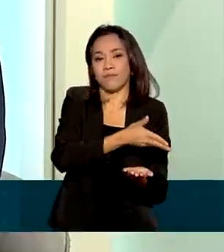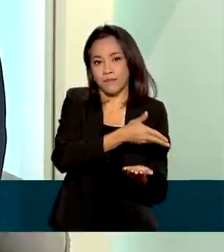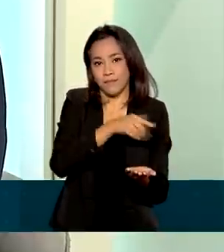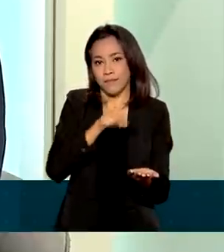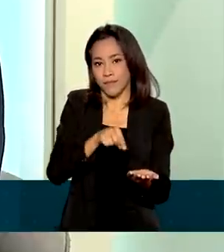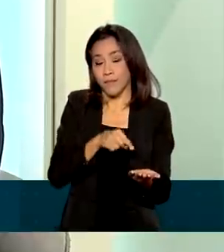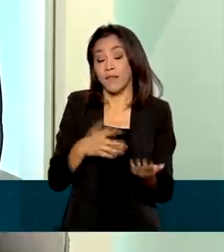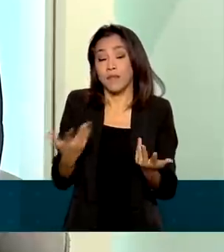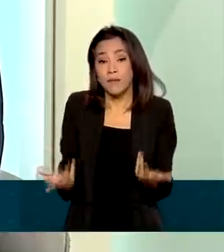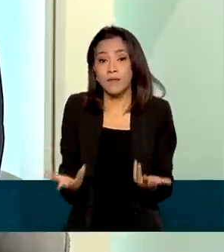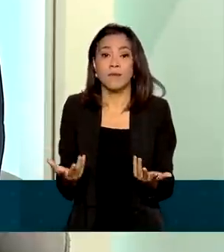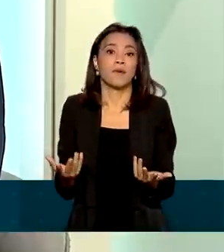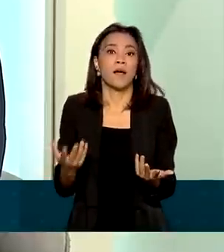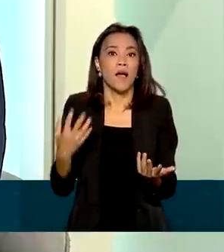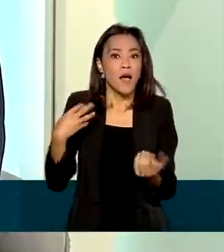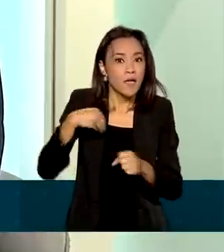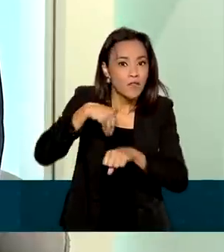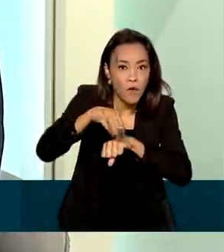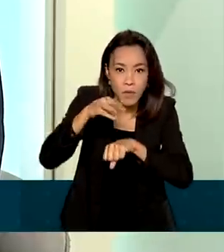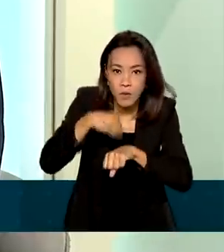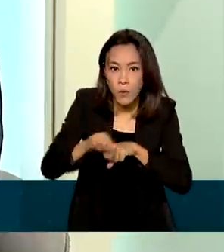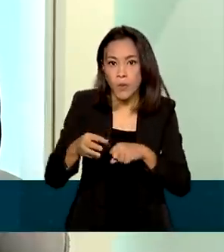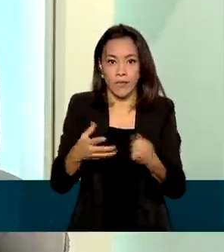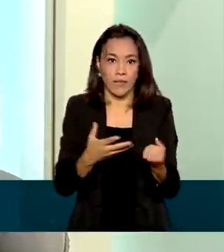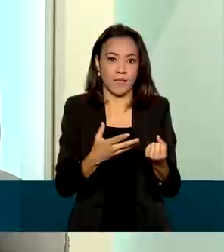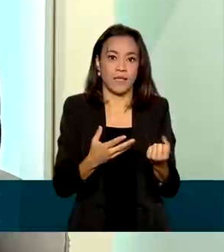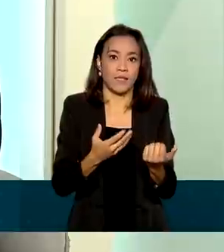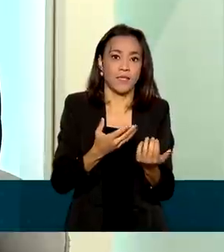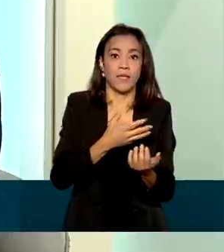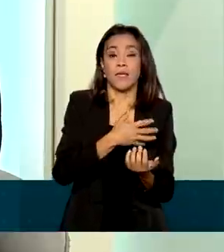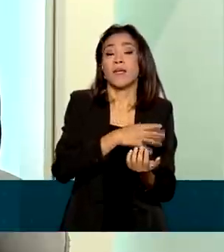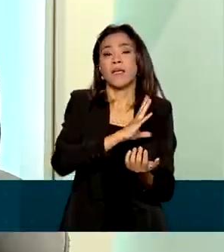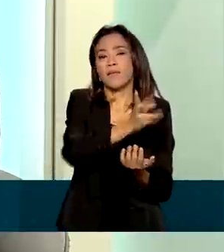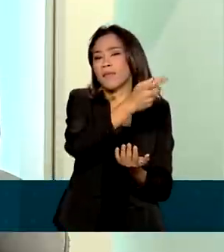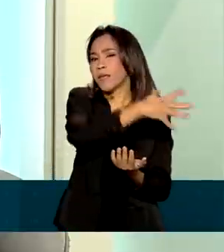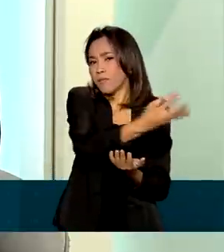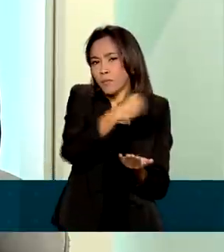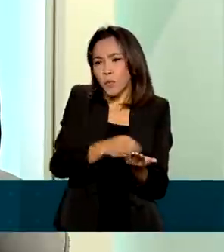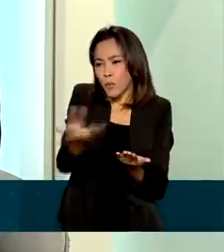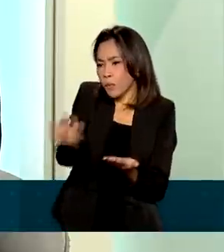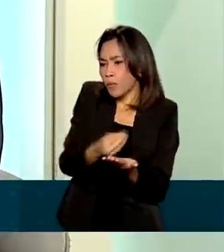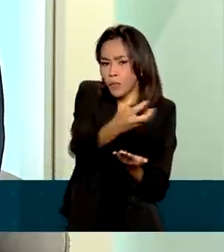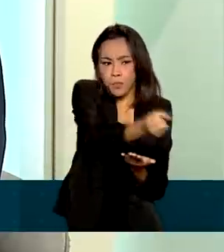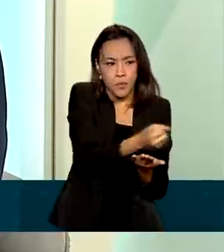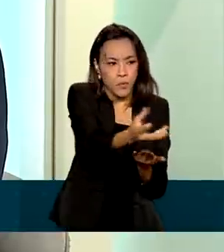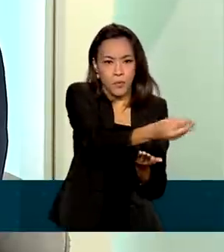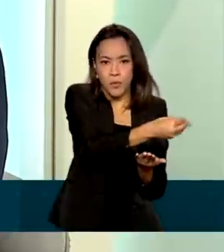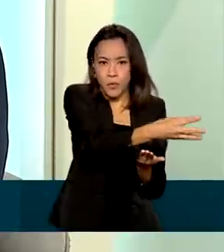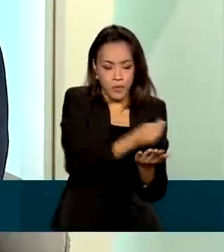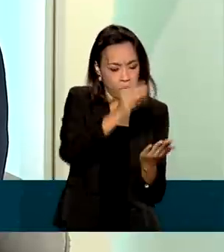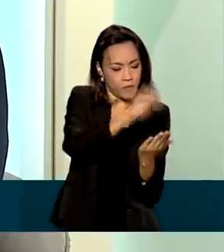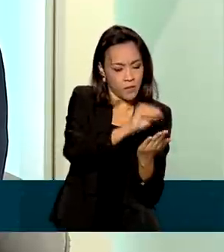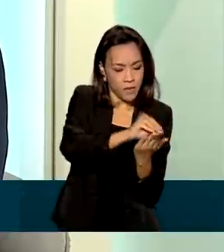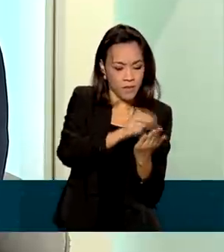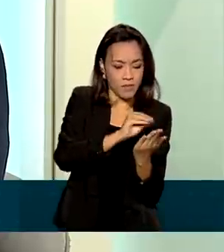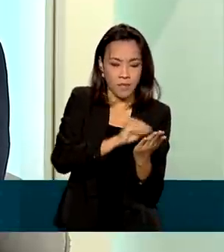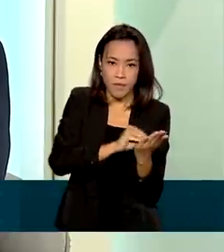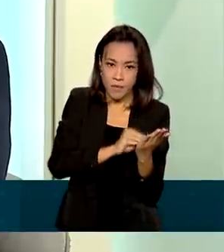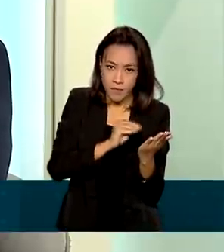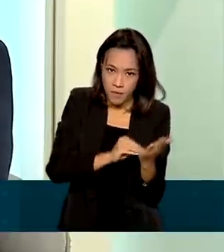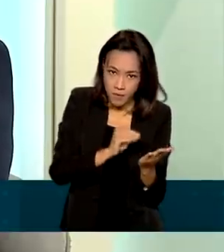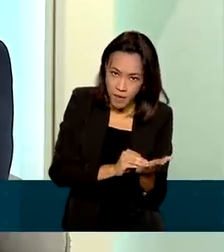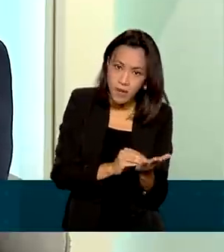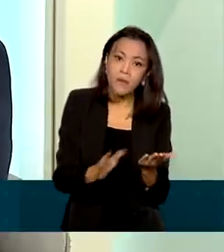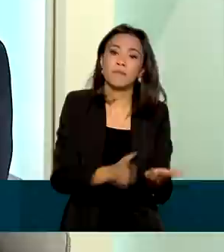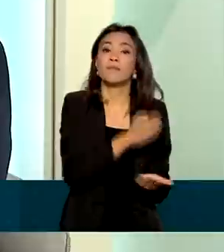do contribuinte. Então, as informações prestadas pelas fontes pagadoras, pelos empregadores, as informações prestadas